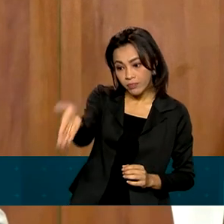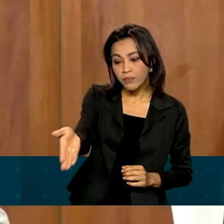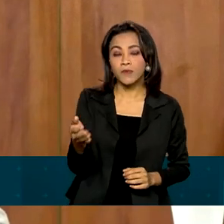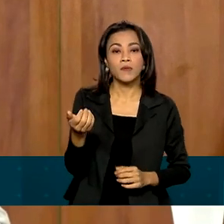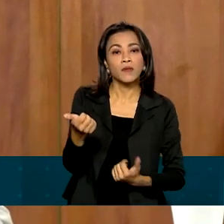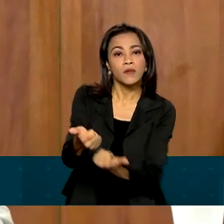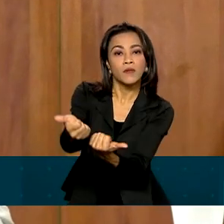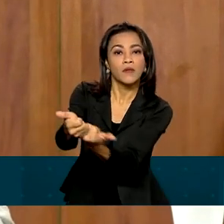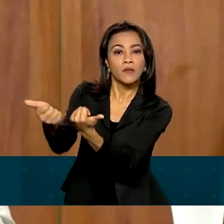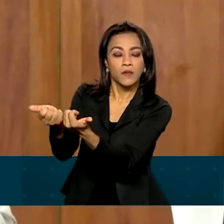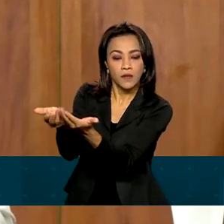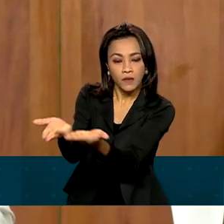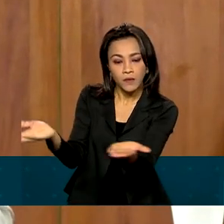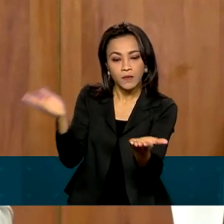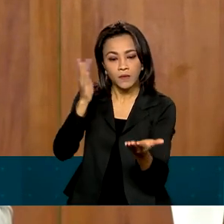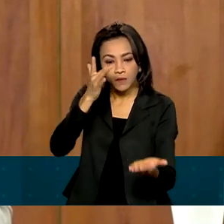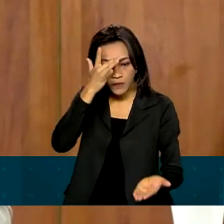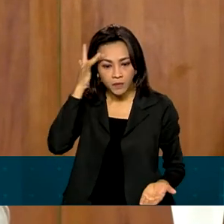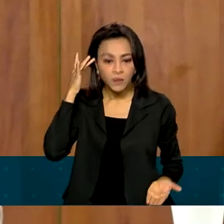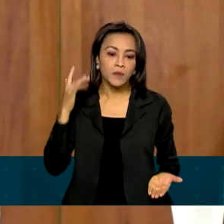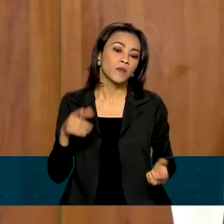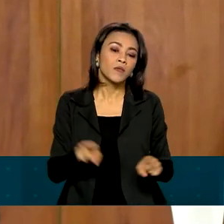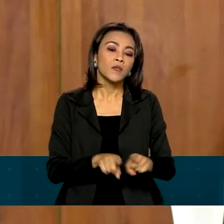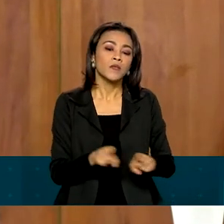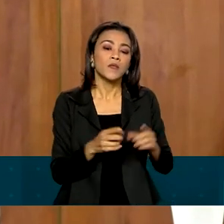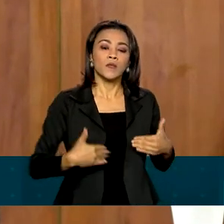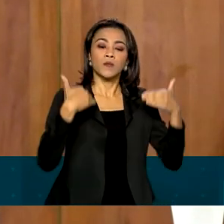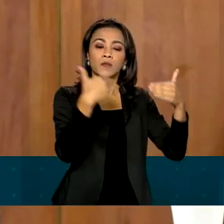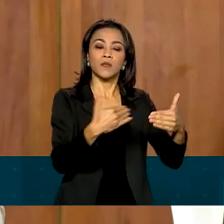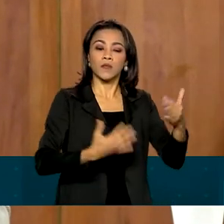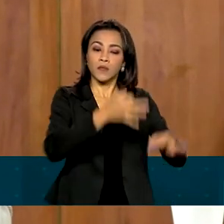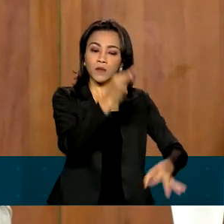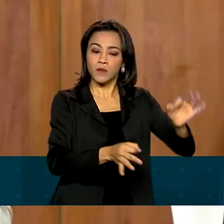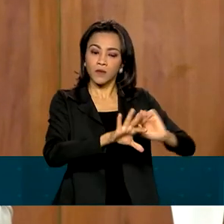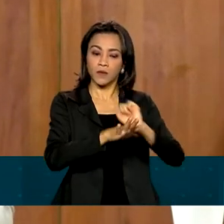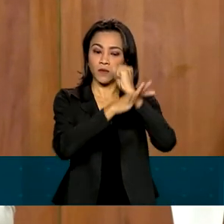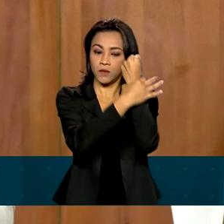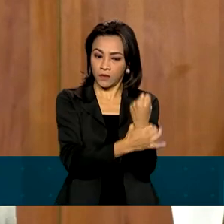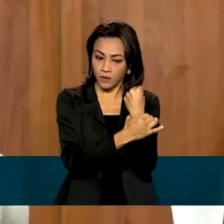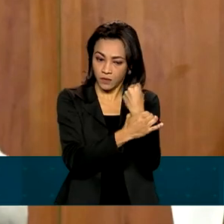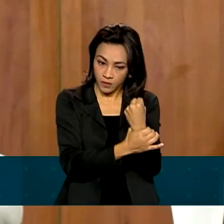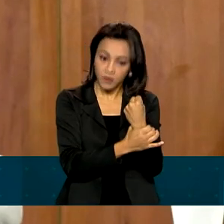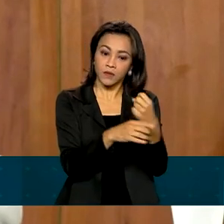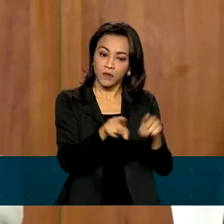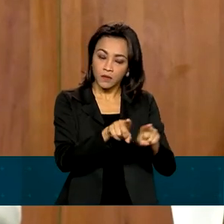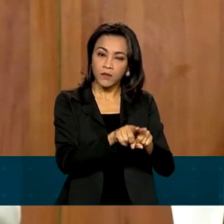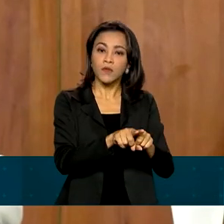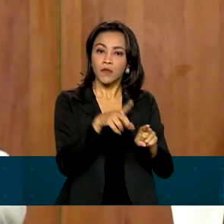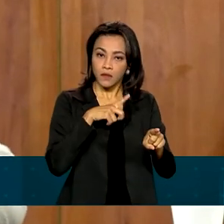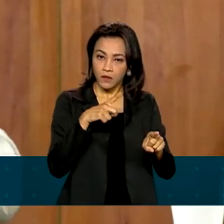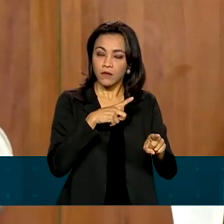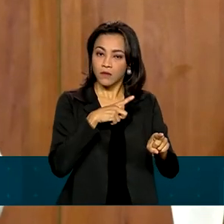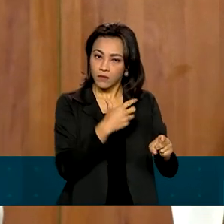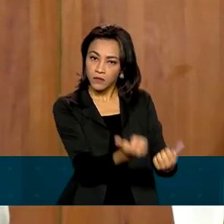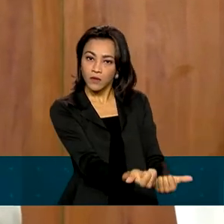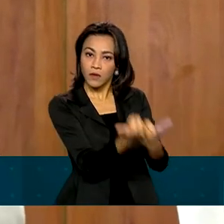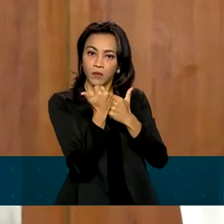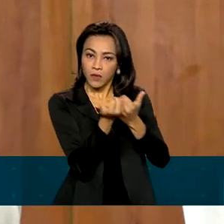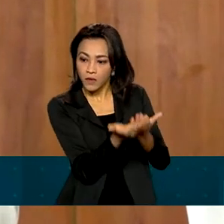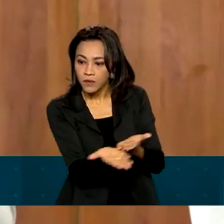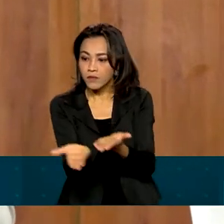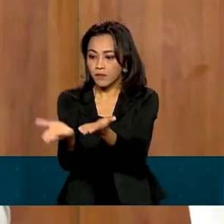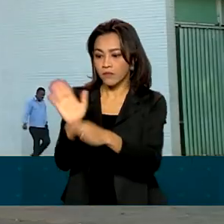atingidos. E igualmente, o Ministério da Justiça e Segurança Pública colocou na Força Nacional a disposição da gente para